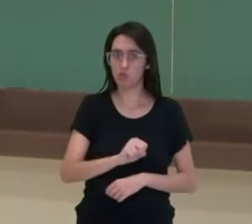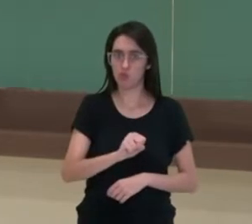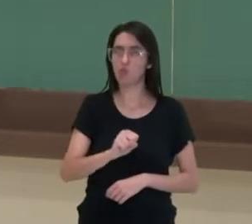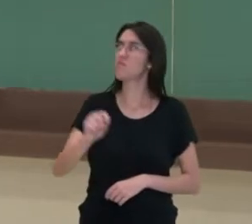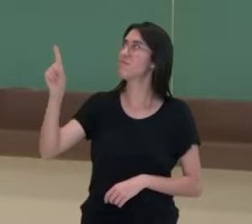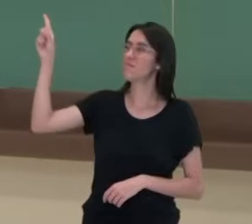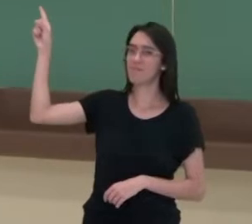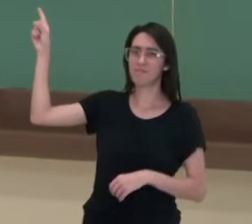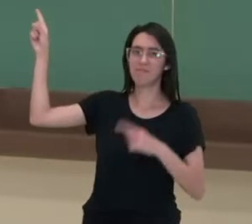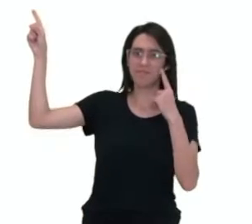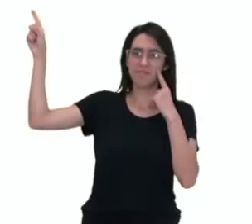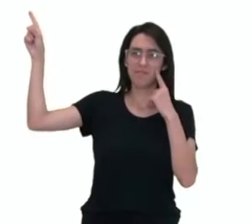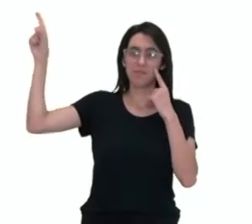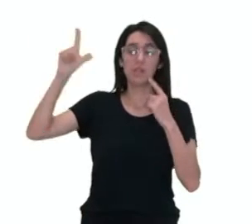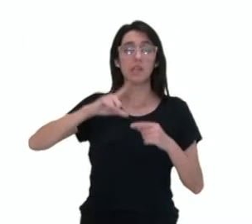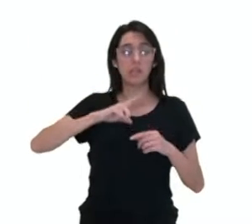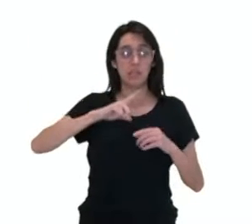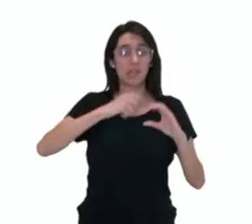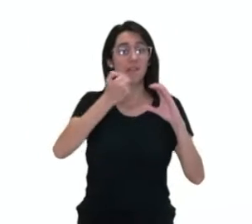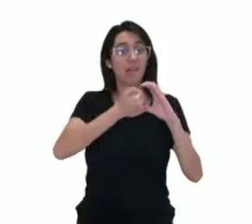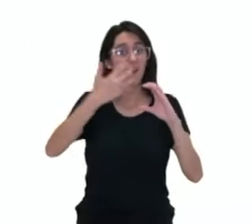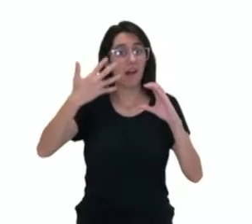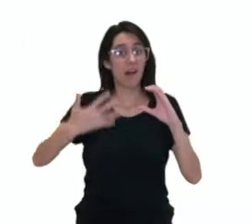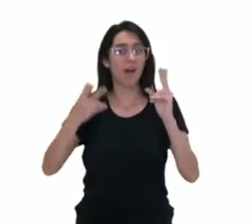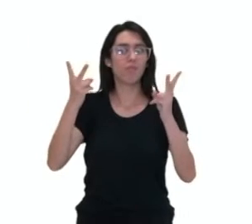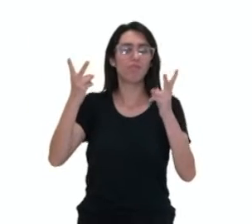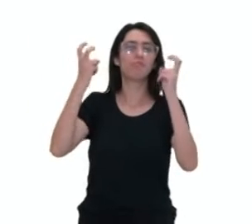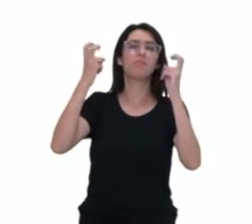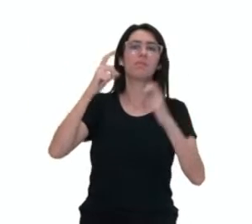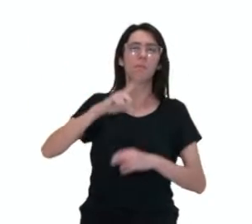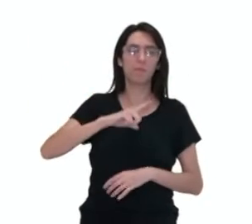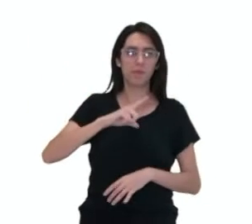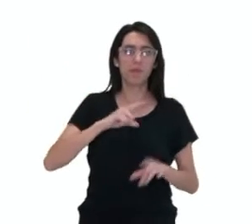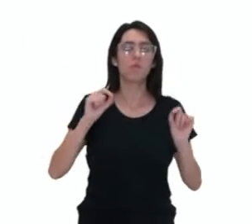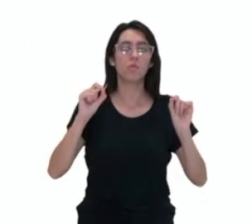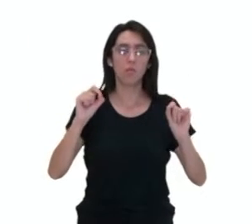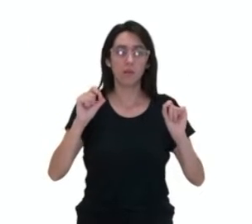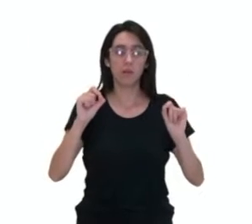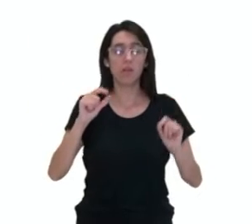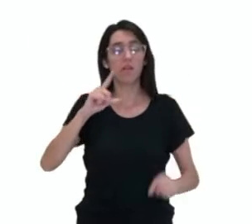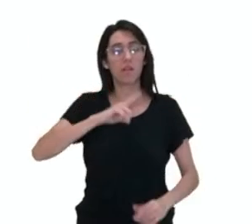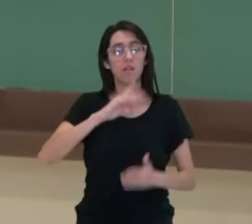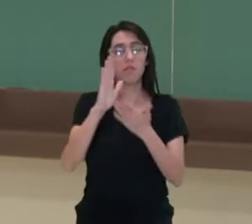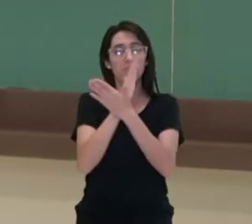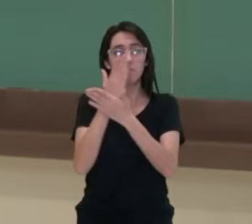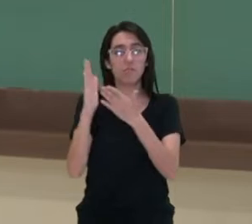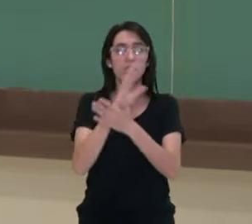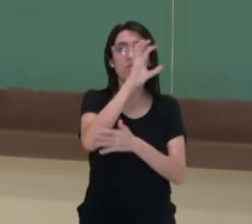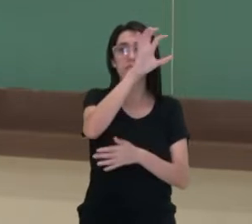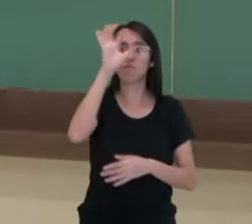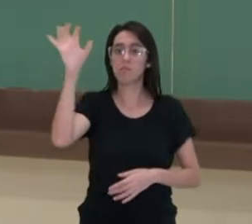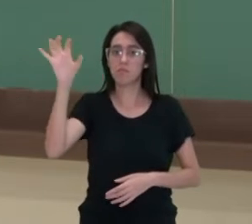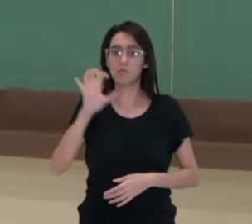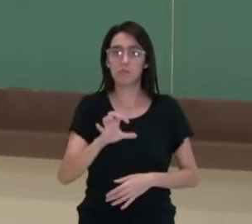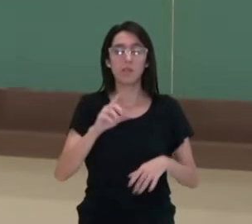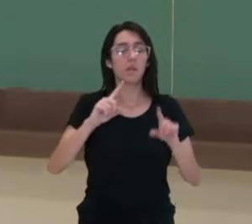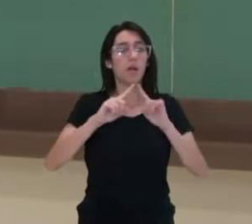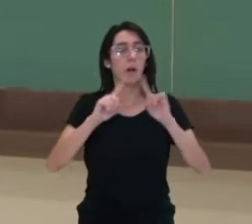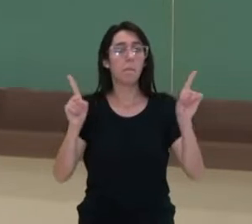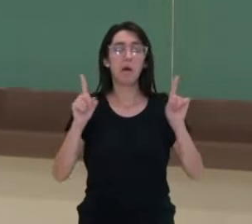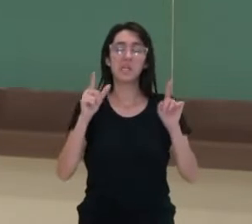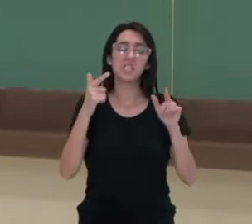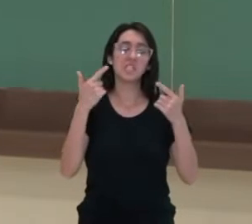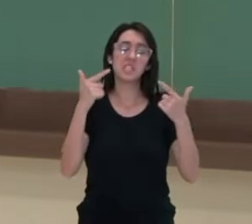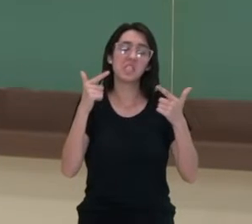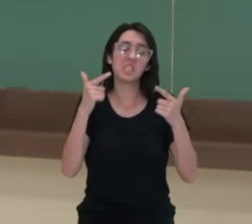mapa já temos uma característica clara dimensionada, que é uma regionalização que não obedece os limites